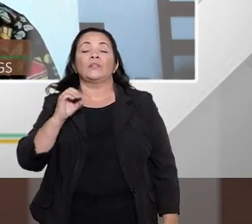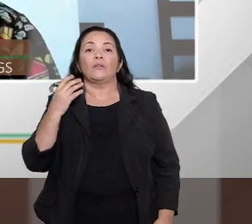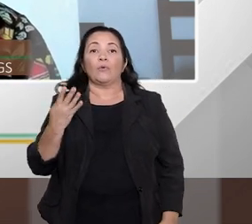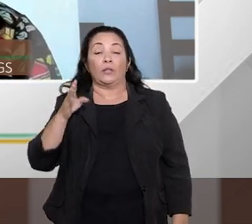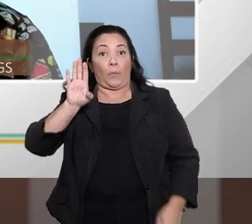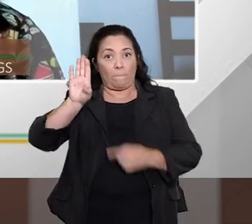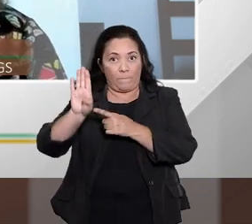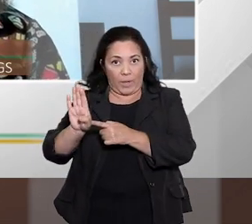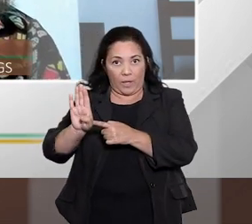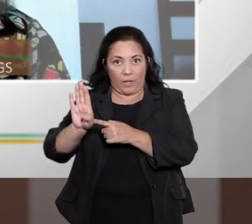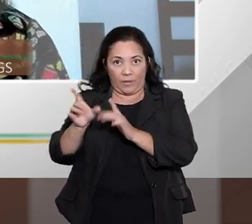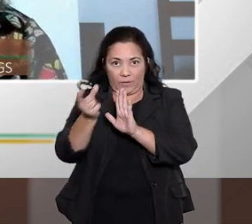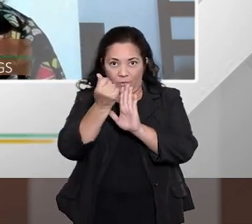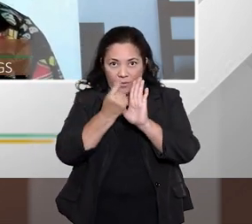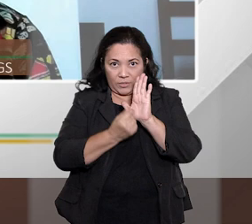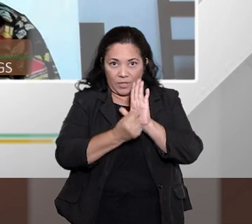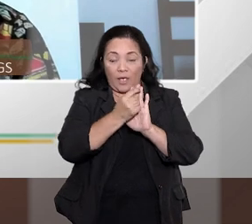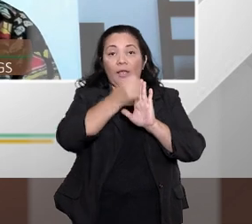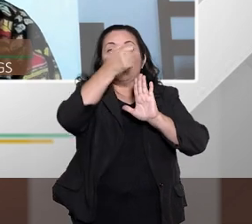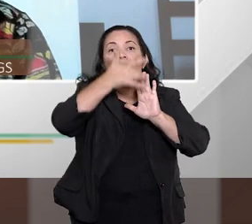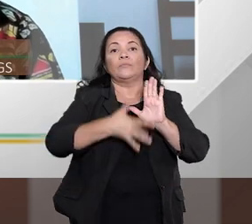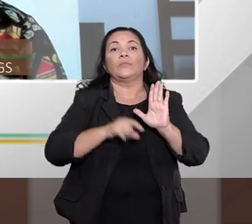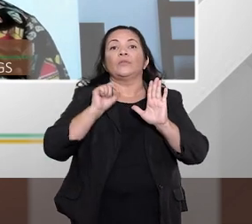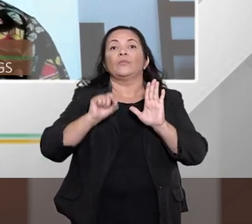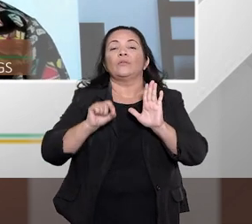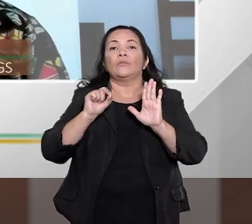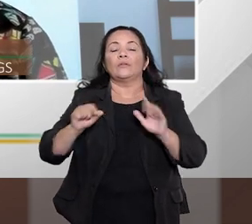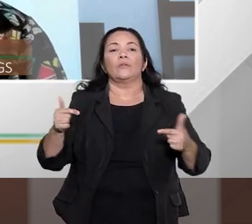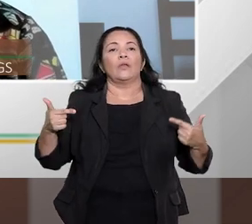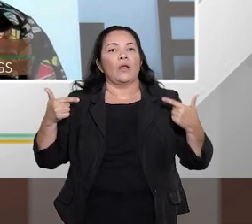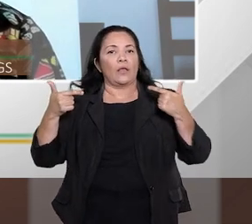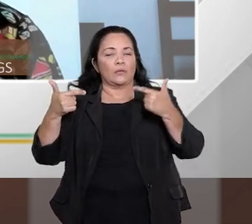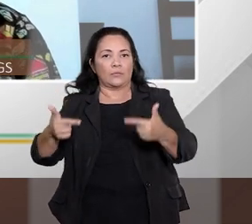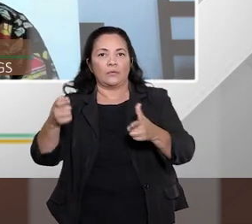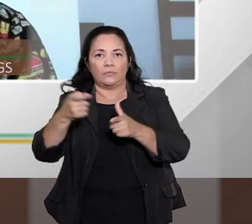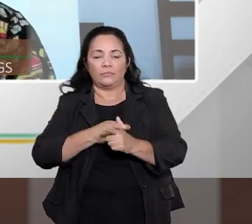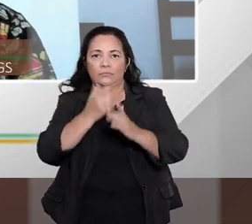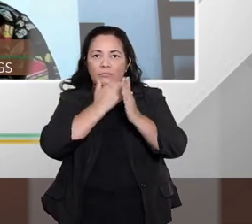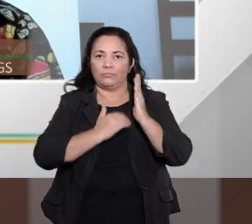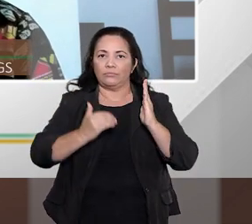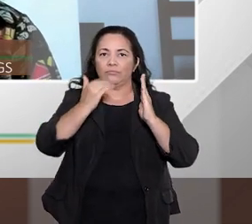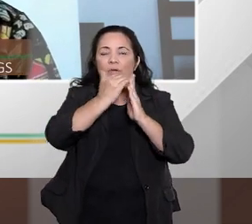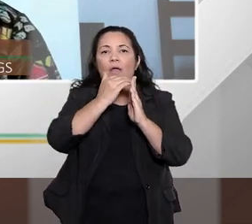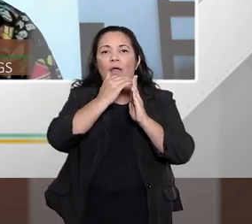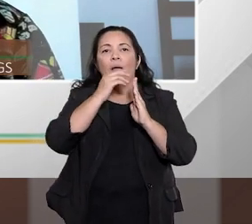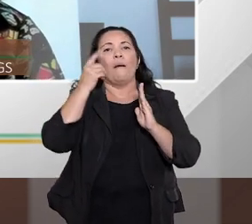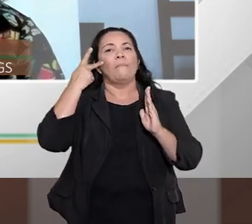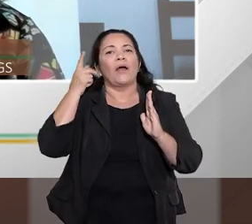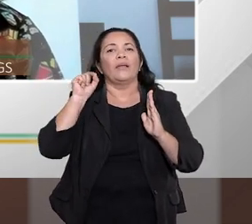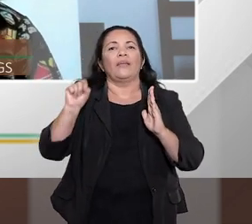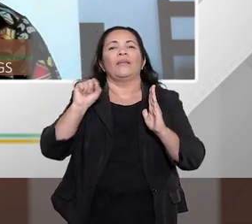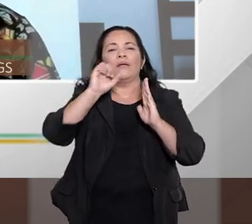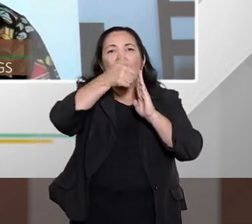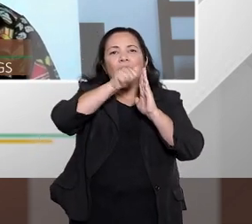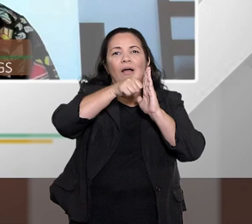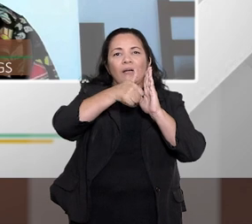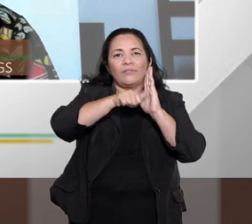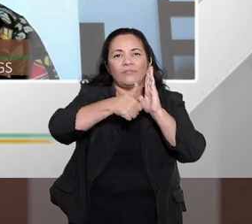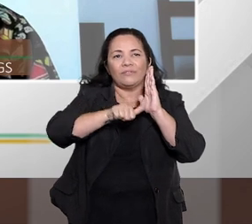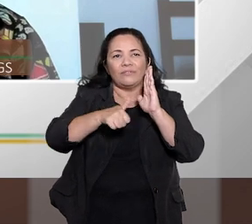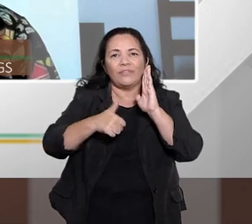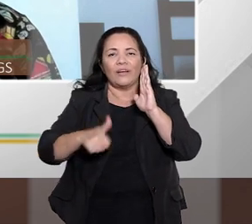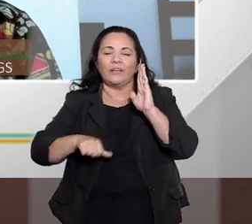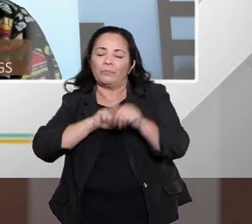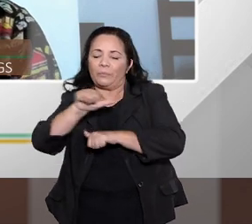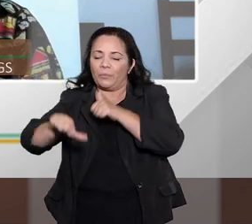do Código de Defesa do Consumidor se chama ação por superendividamento para revisão e integração dos